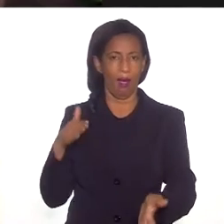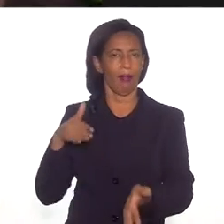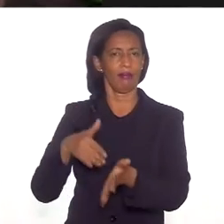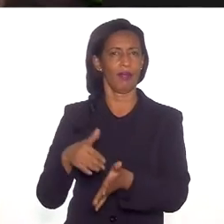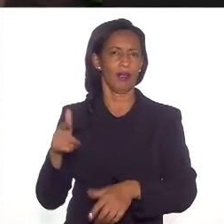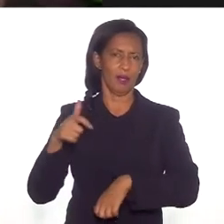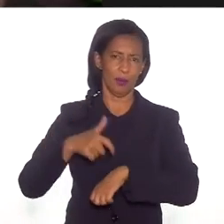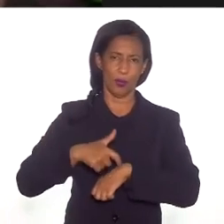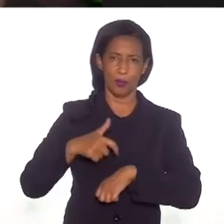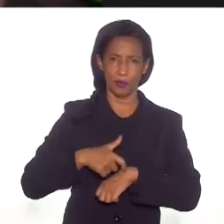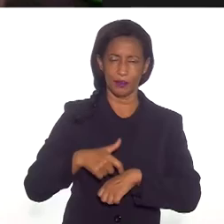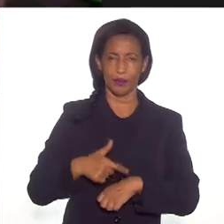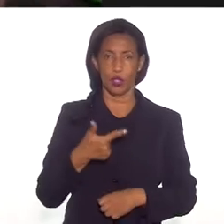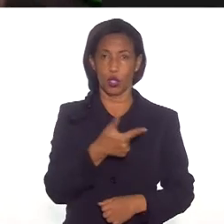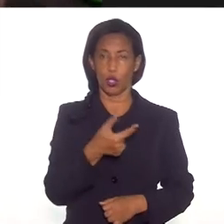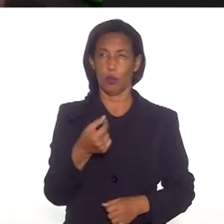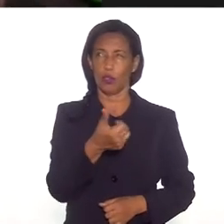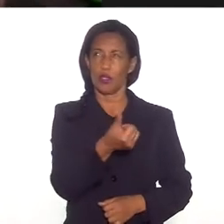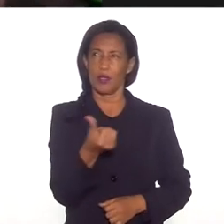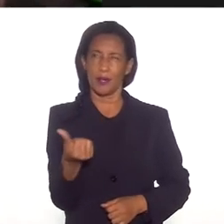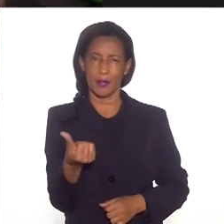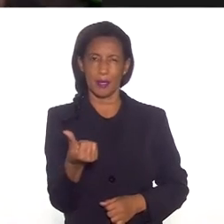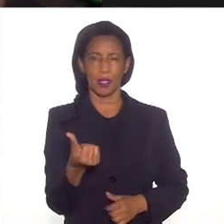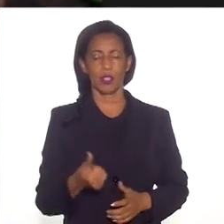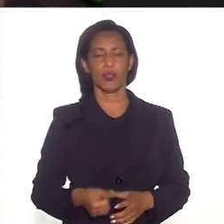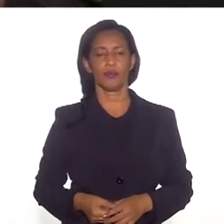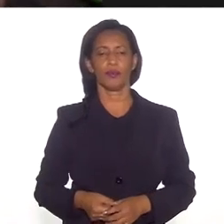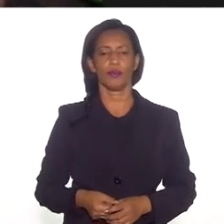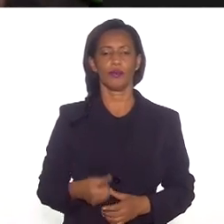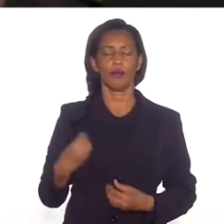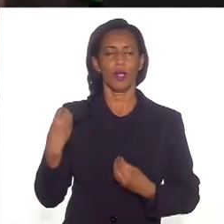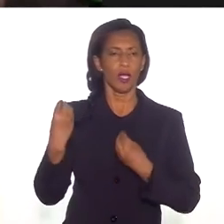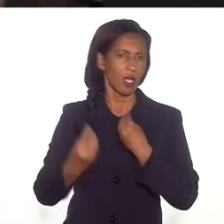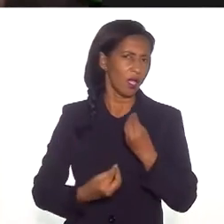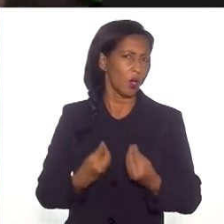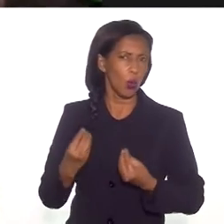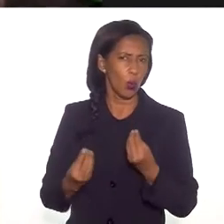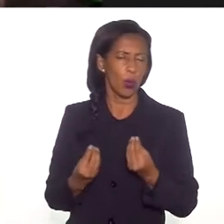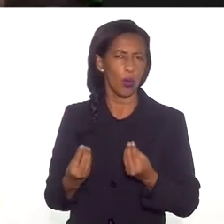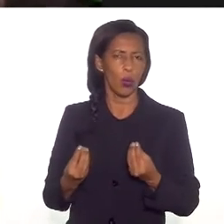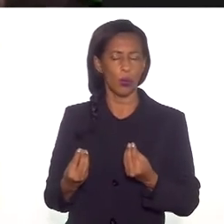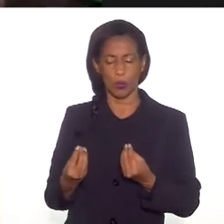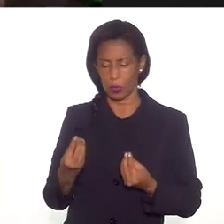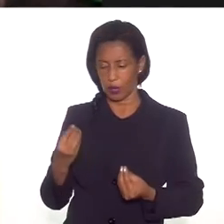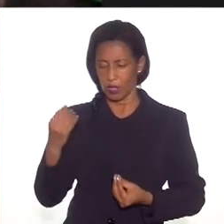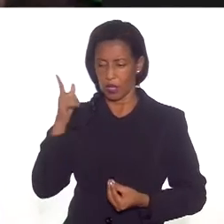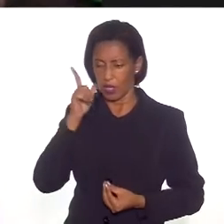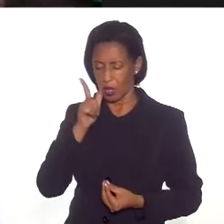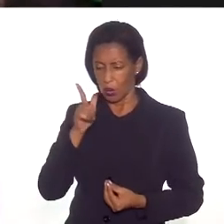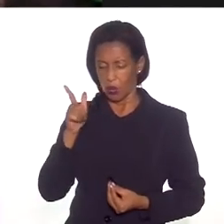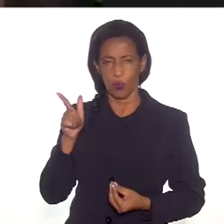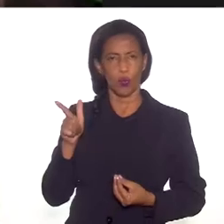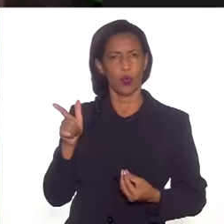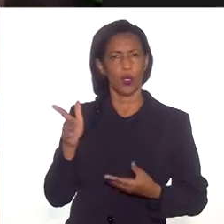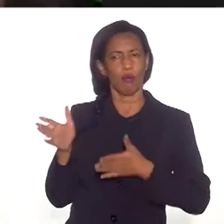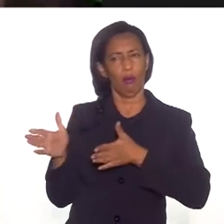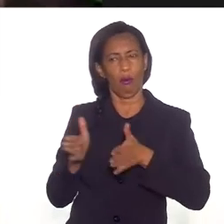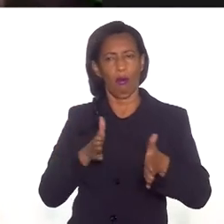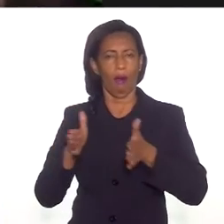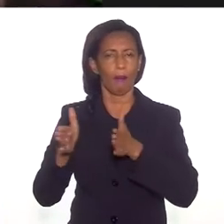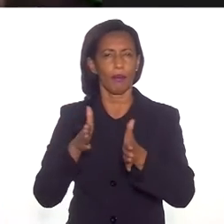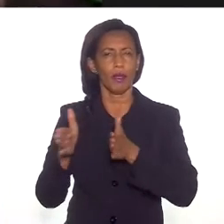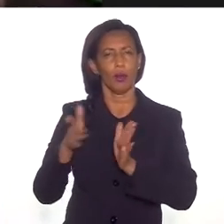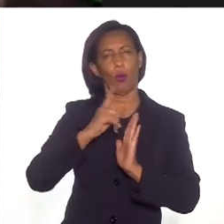aquele momento, 2016. e como é que eu fui sendo, digamos, forjado